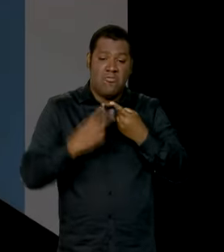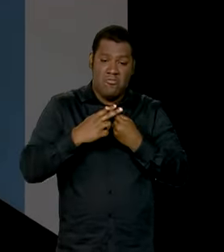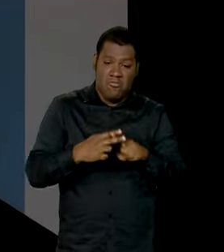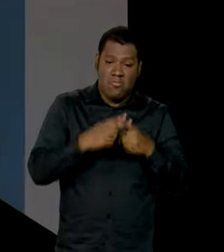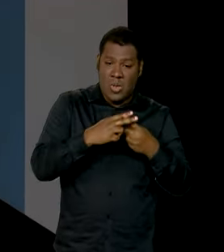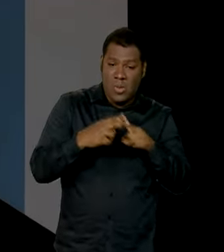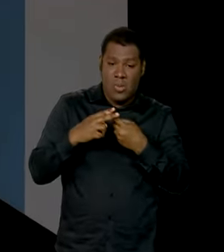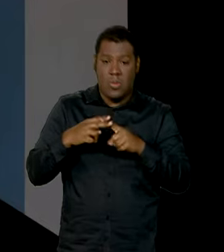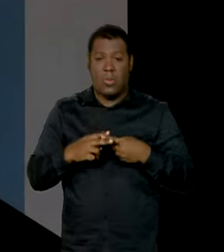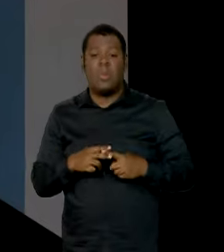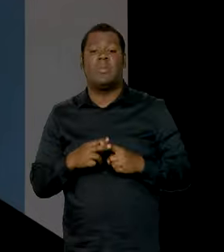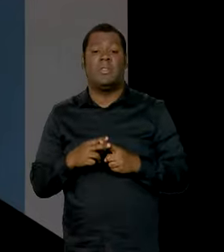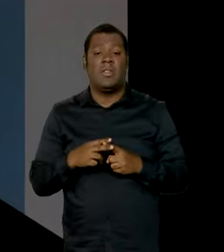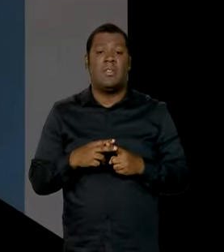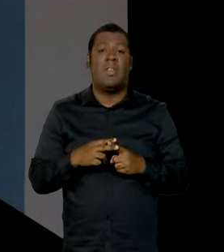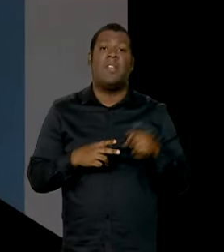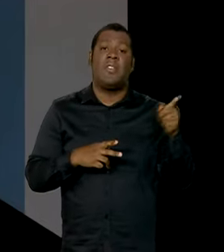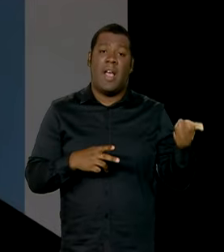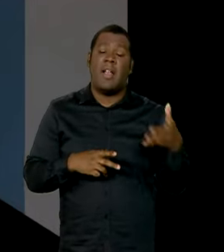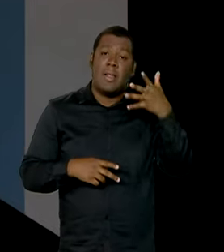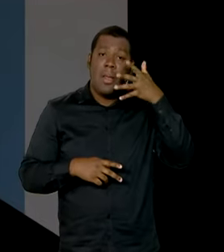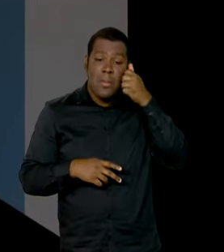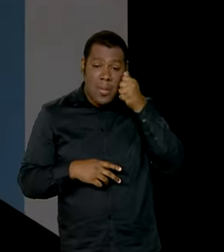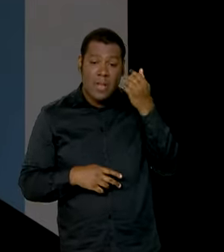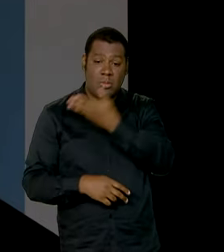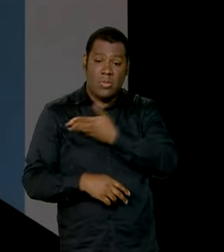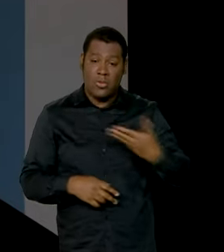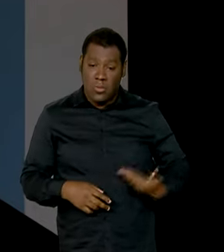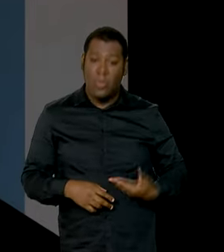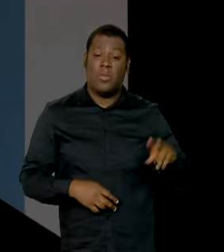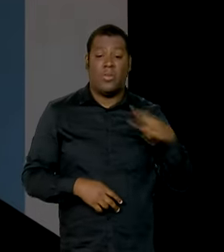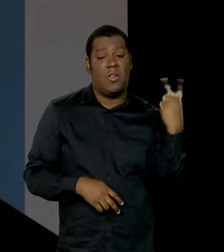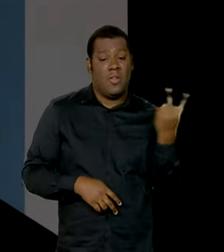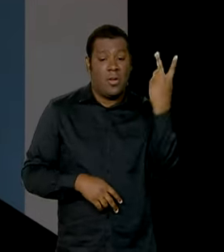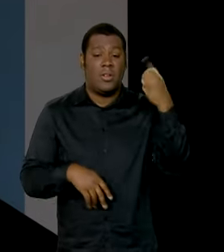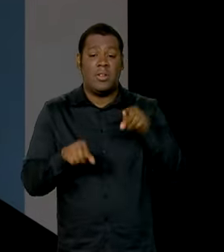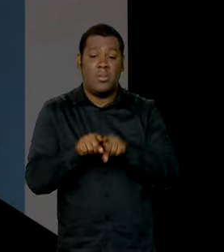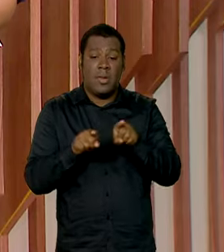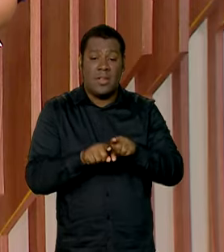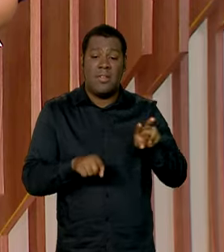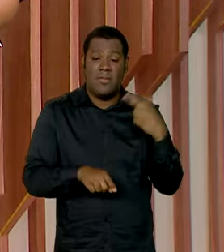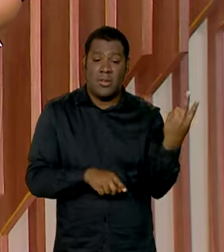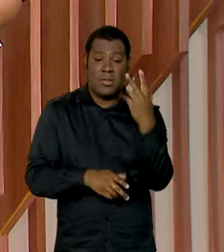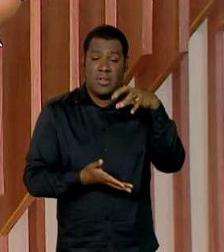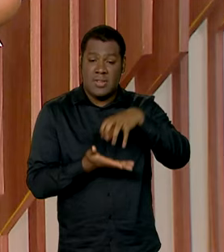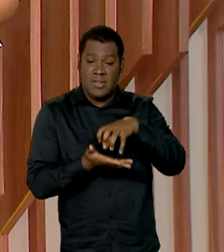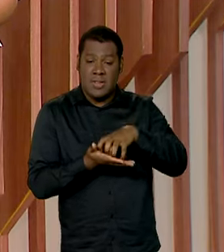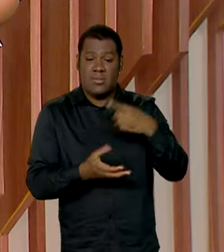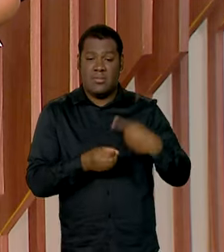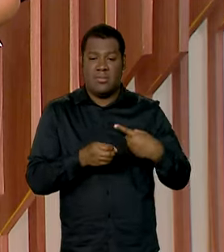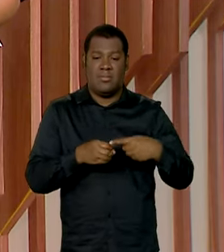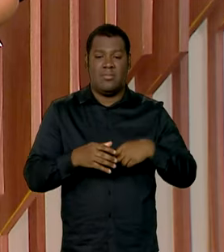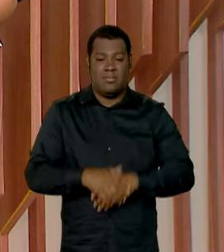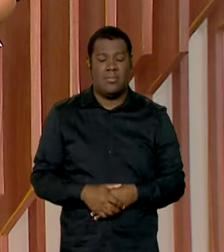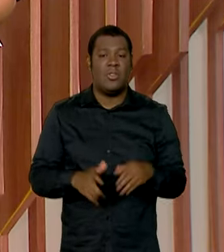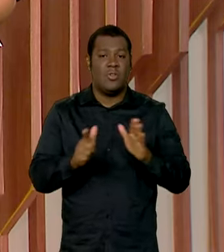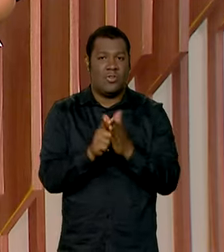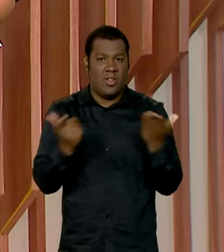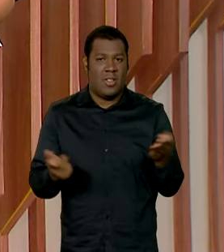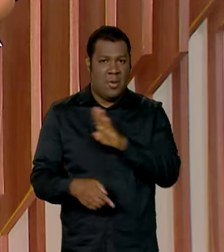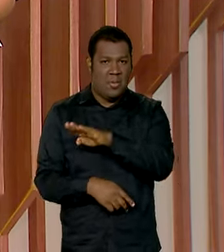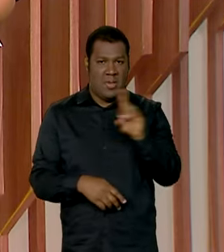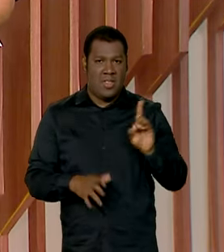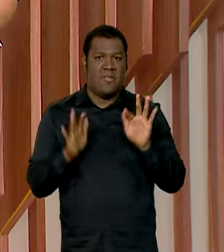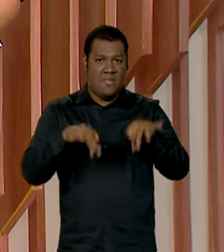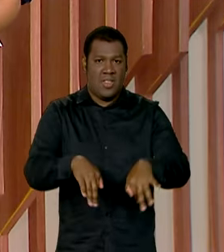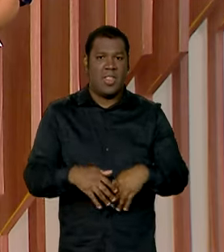o patrimônio público, mas, principalmente, valorizando os centros das cidades. Para fechar esta edição, vamos